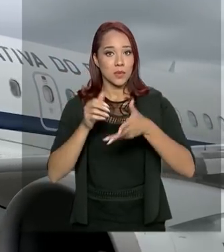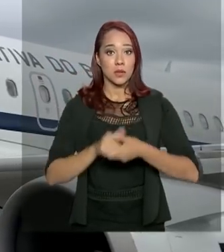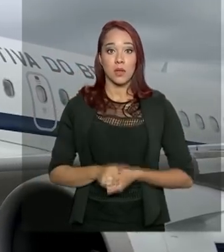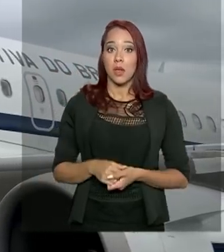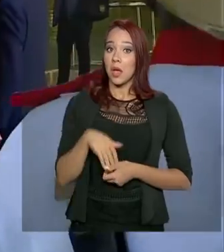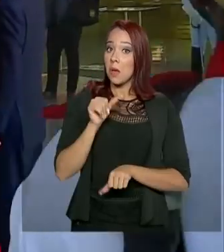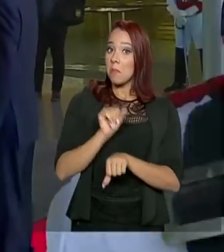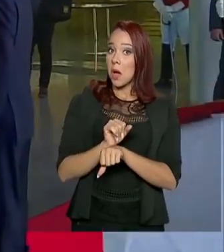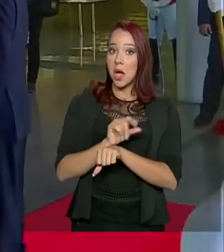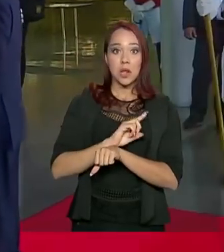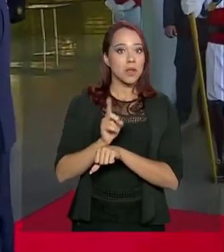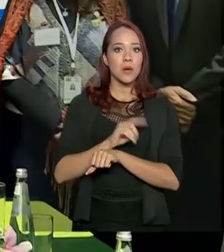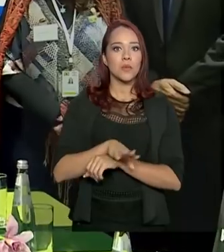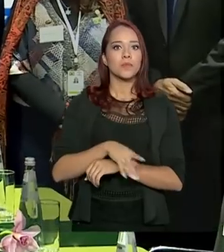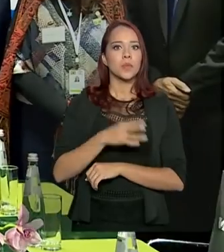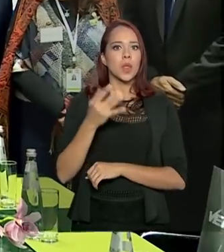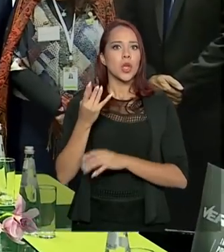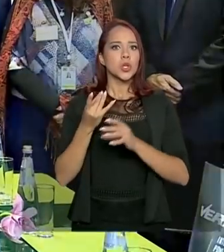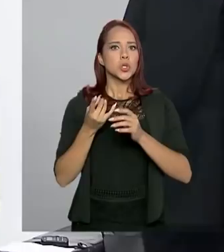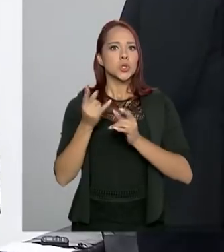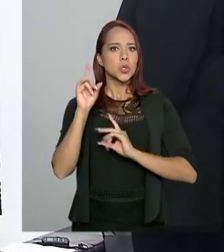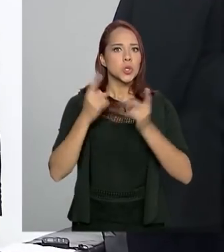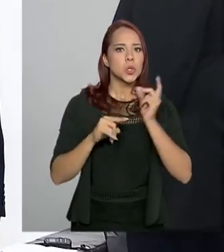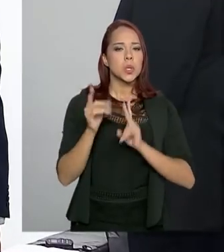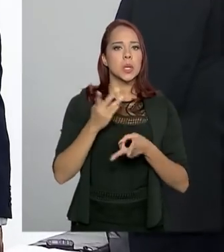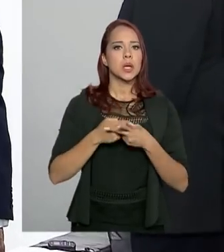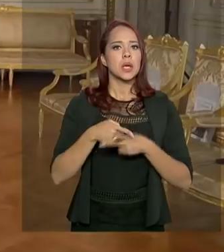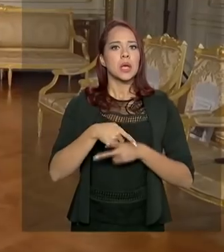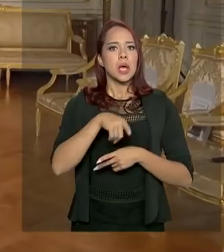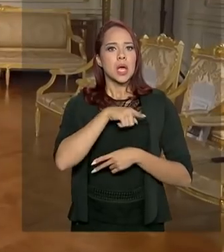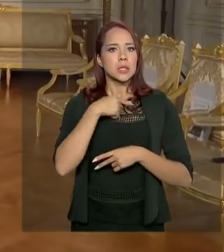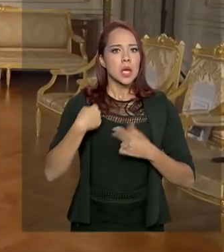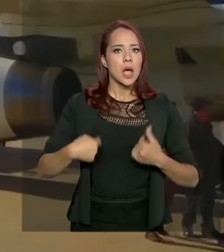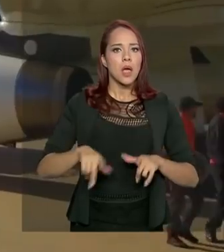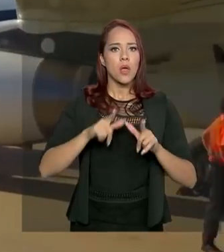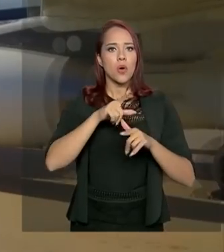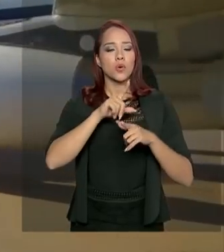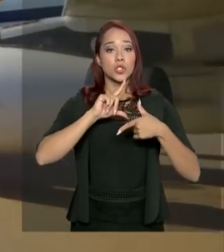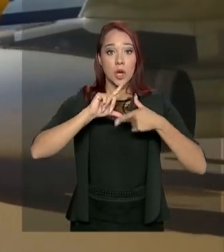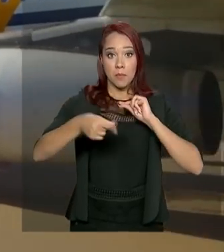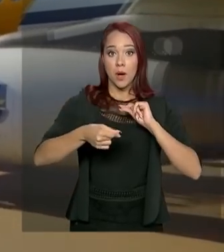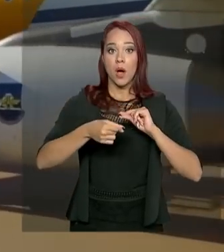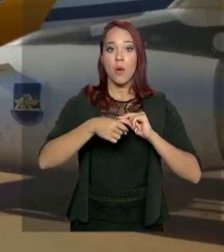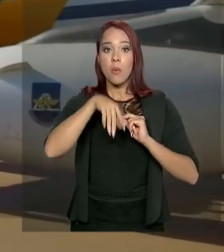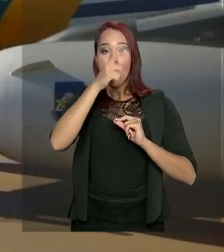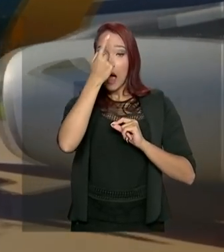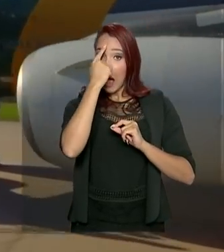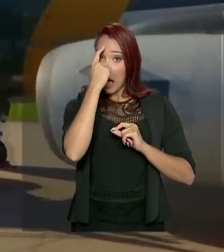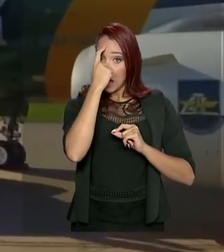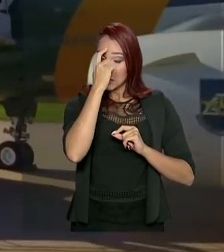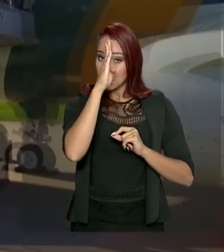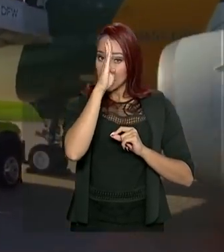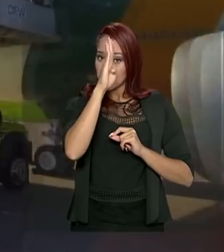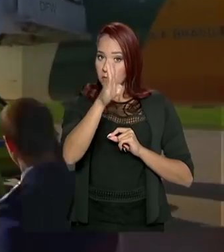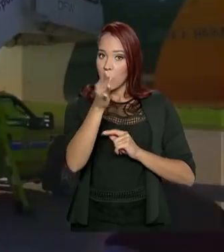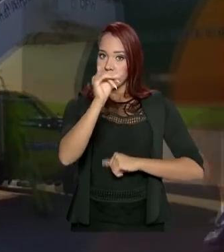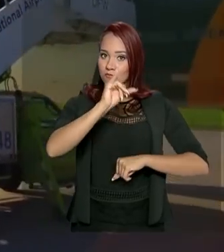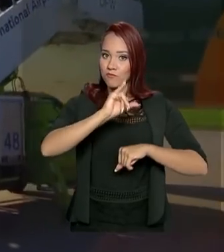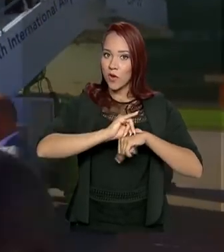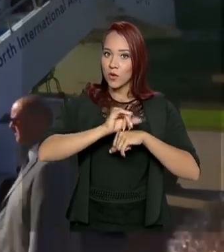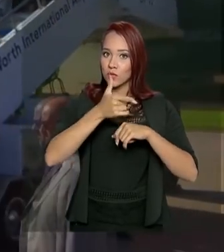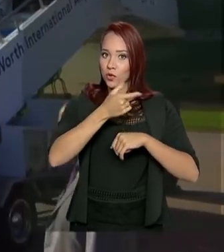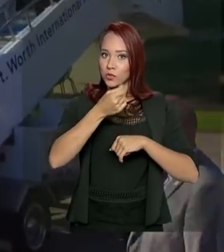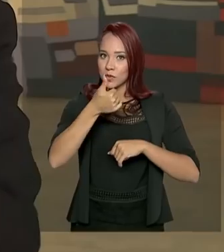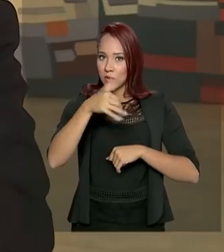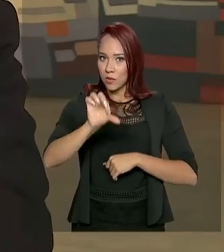para por aí. Chile, Israel, Estados Unidos, Japão e Ásia foram o foco do governo brasileiro em